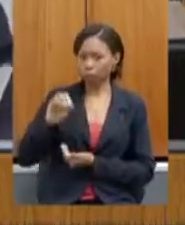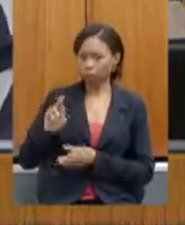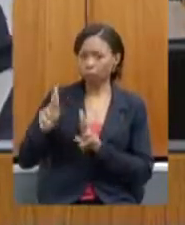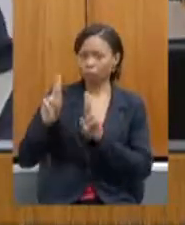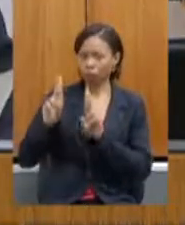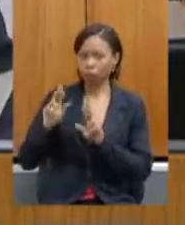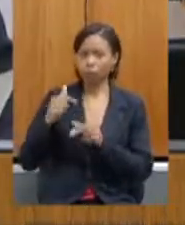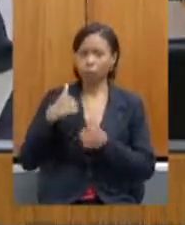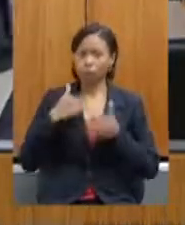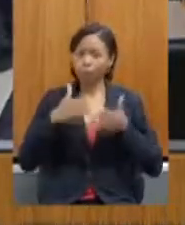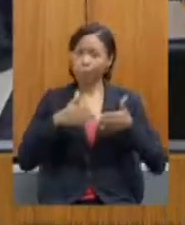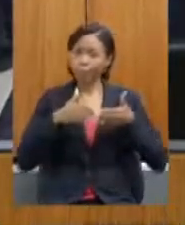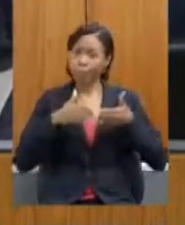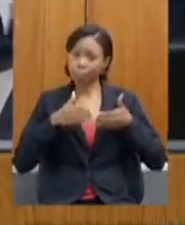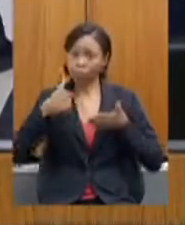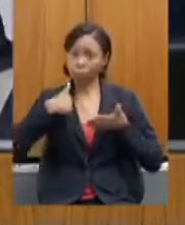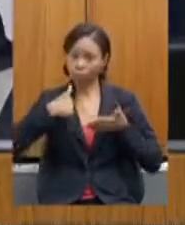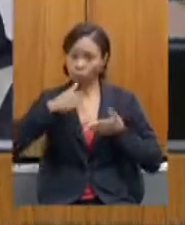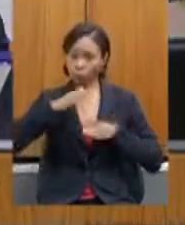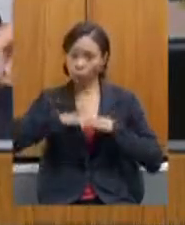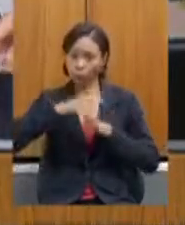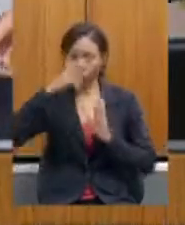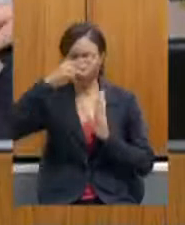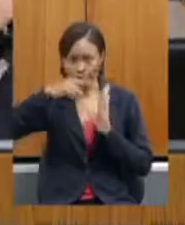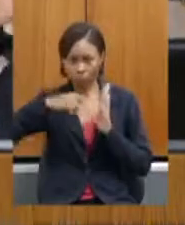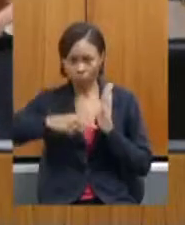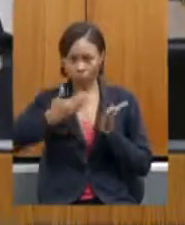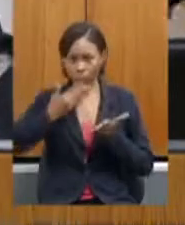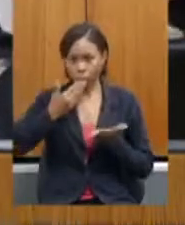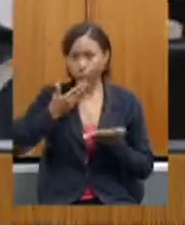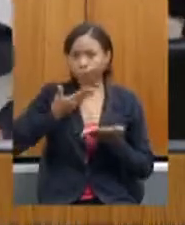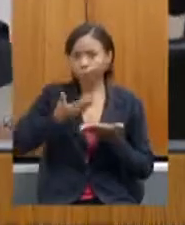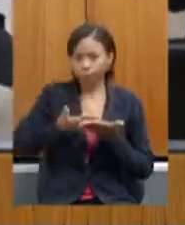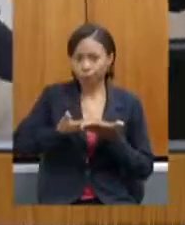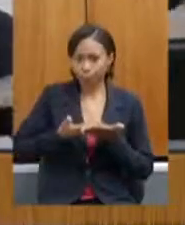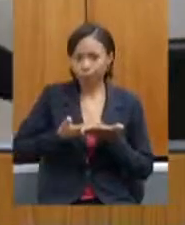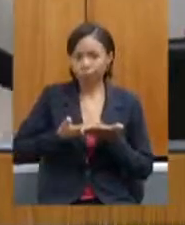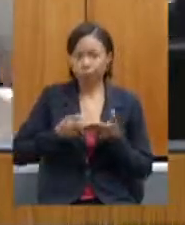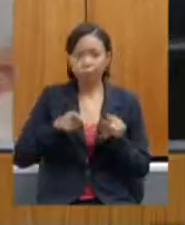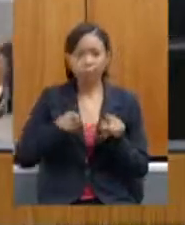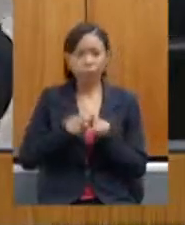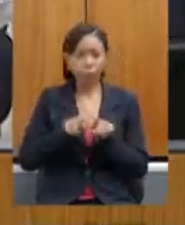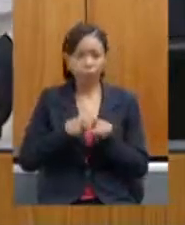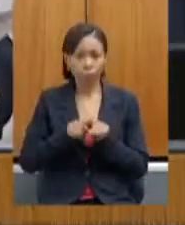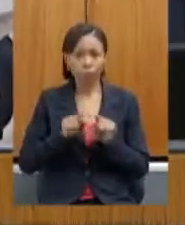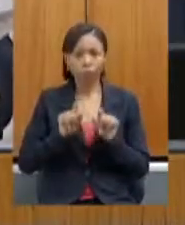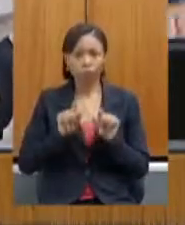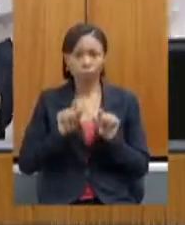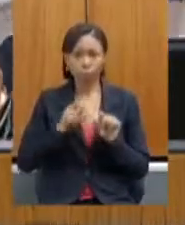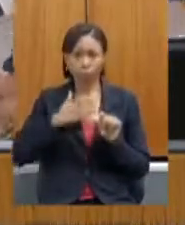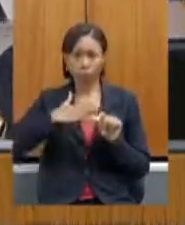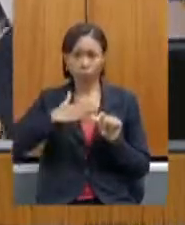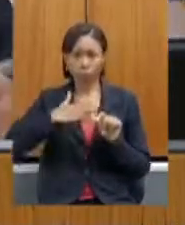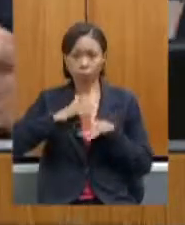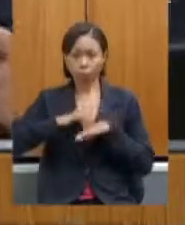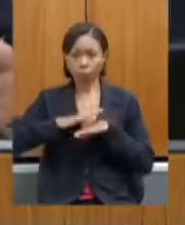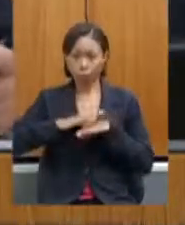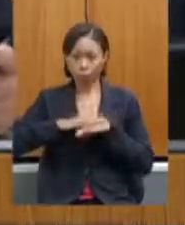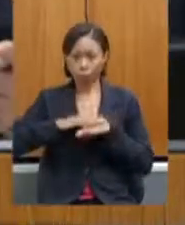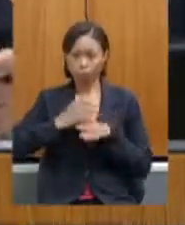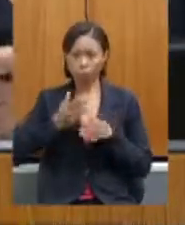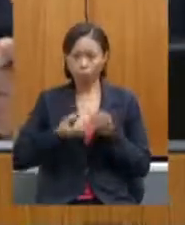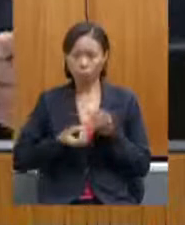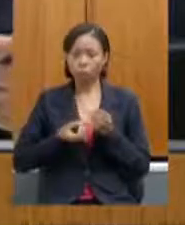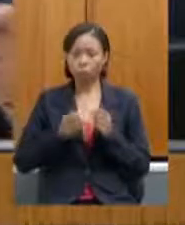licença para fazer a leitura dos requerimentos também de minha autoria e no final